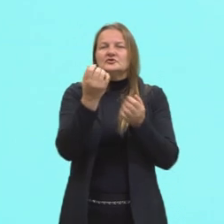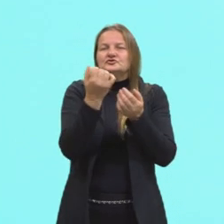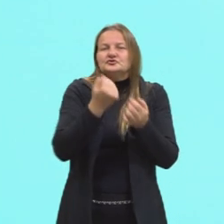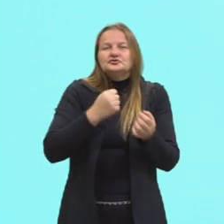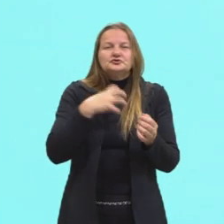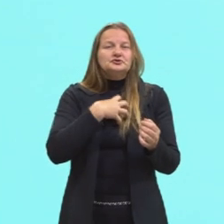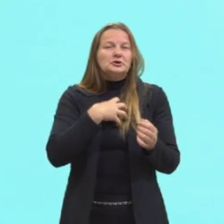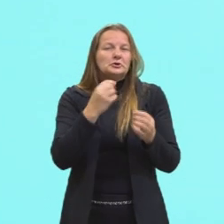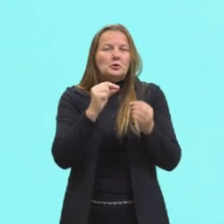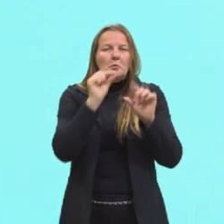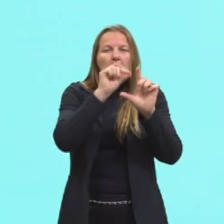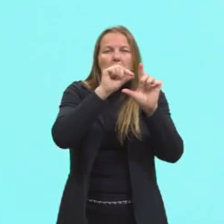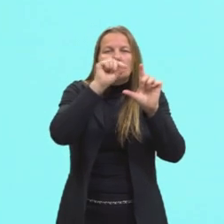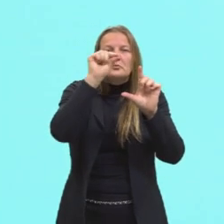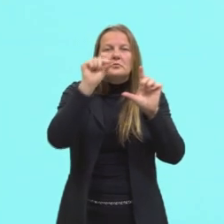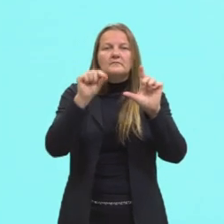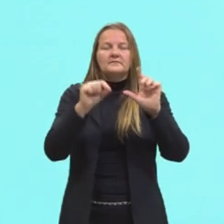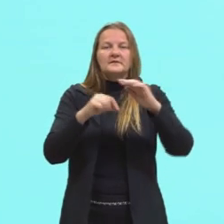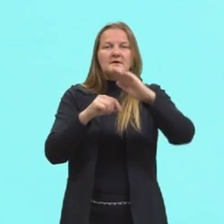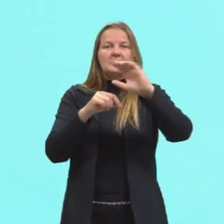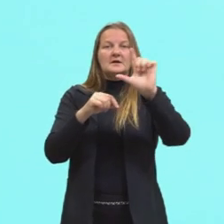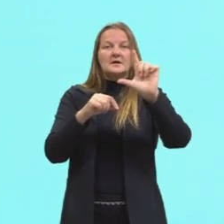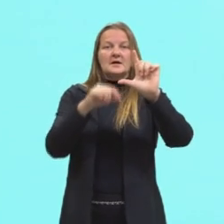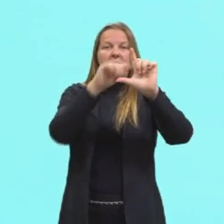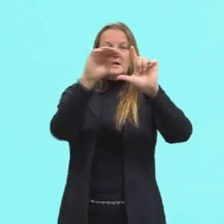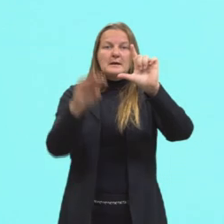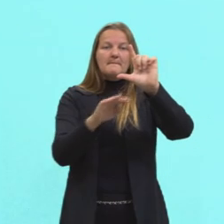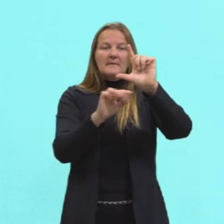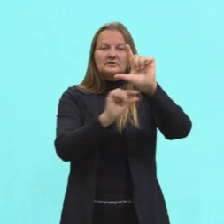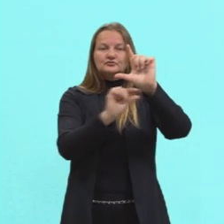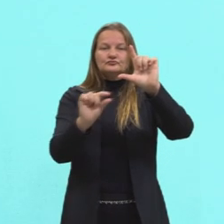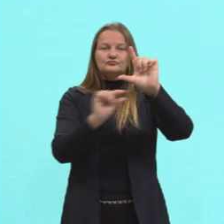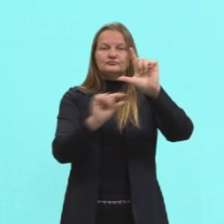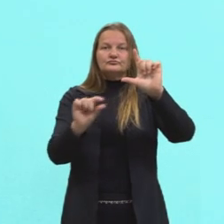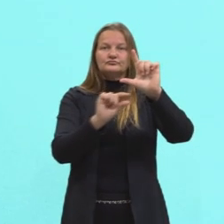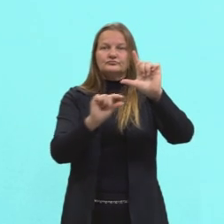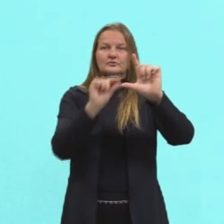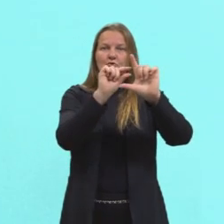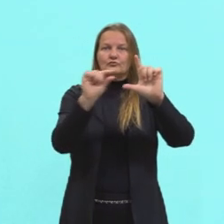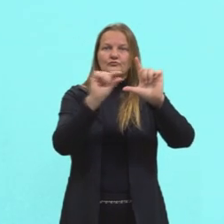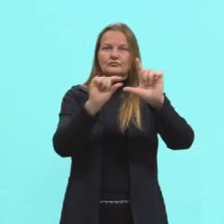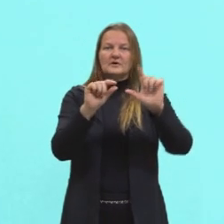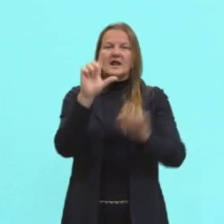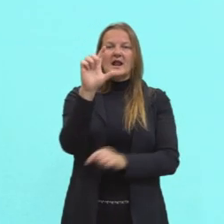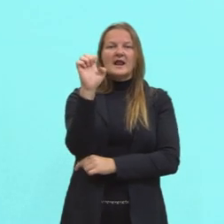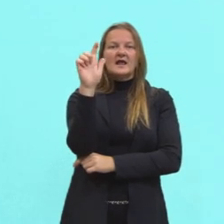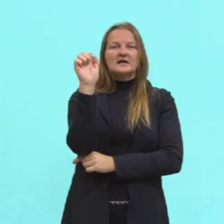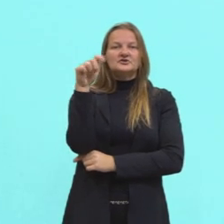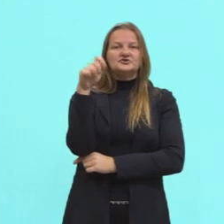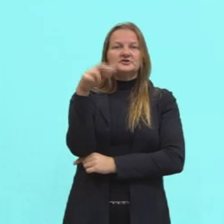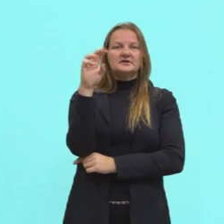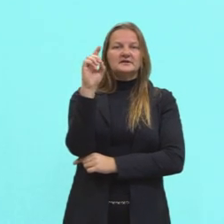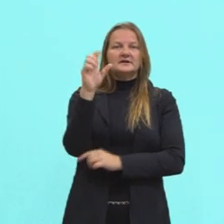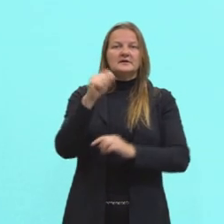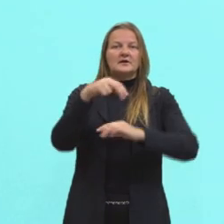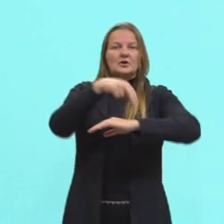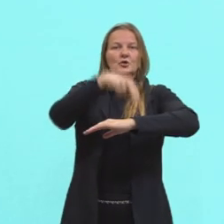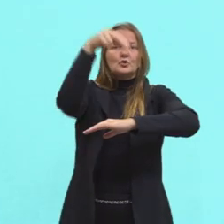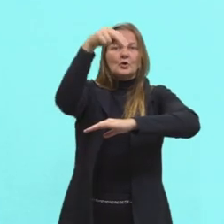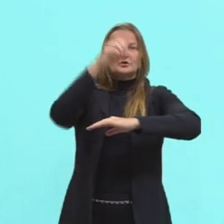pontilhado, né? E olhamos a legenda para identificar essas unidades. Então, temos aqui, da região norte,